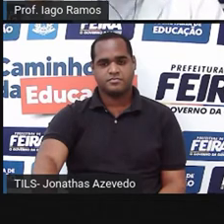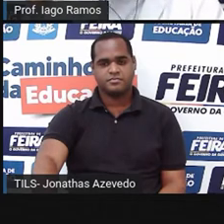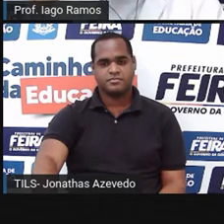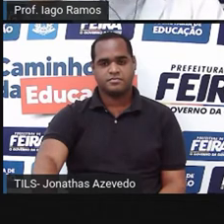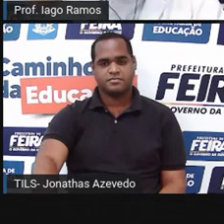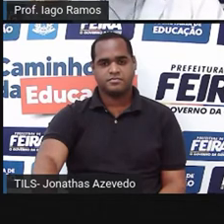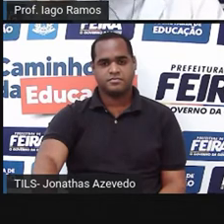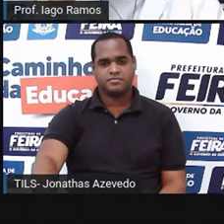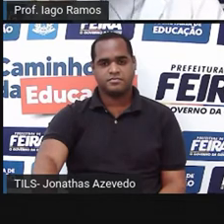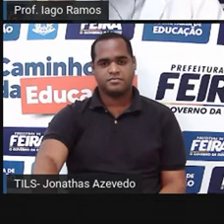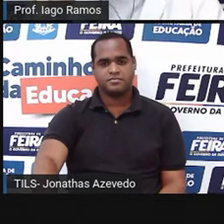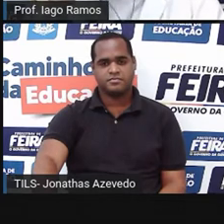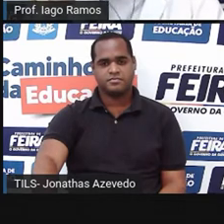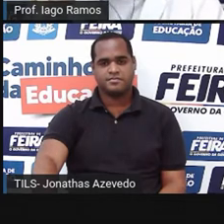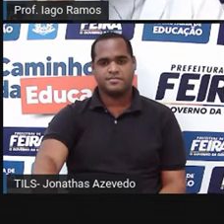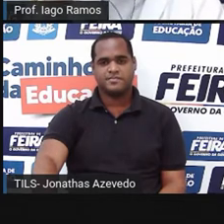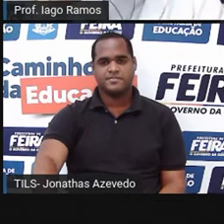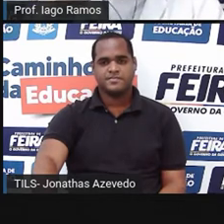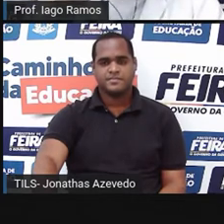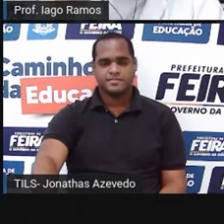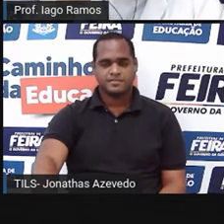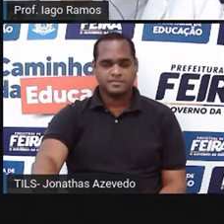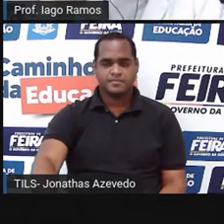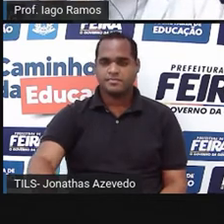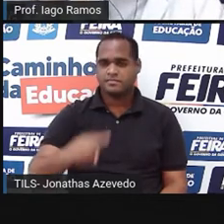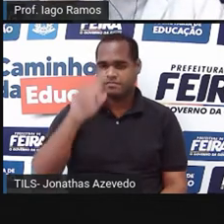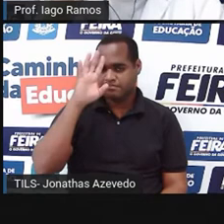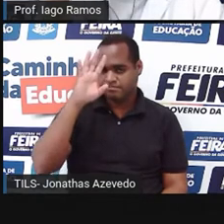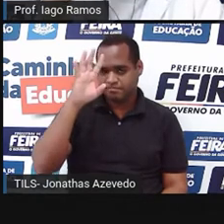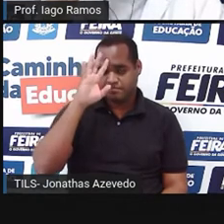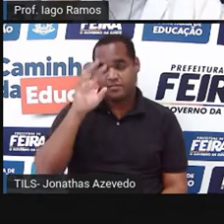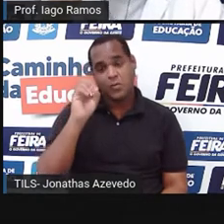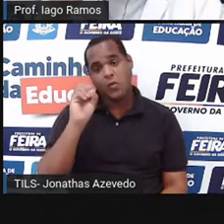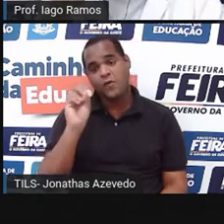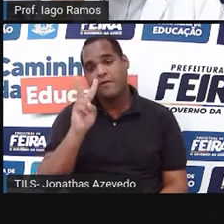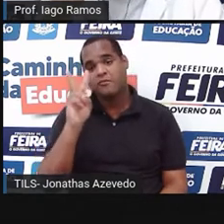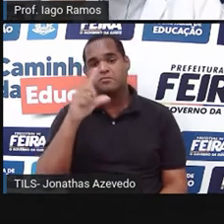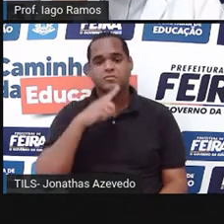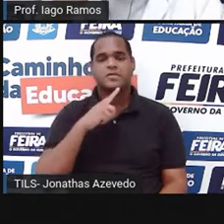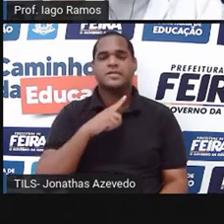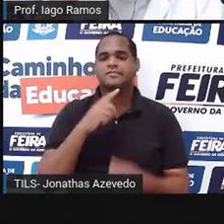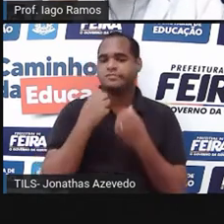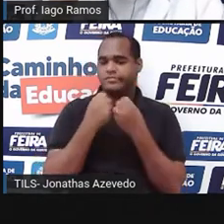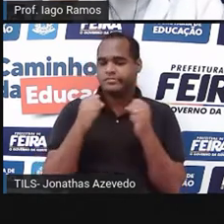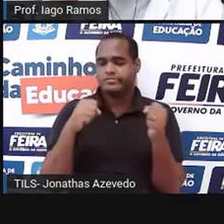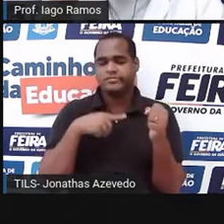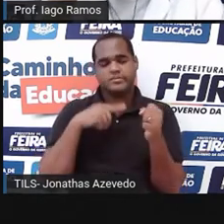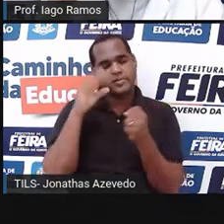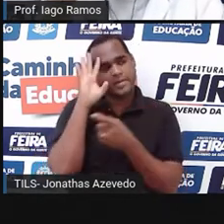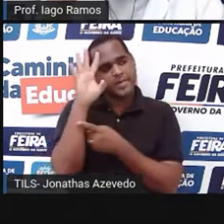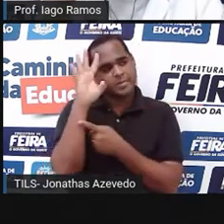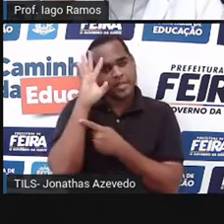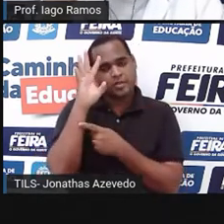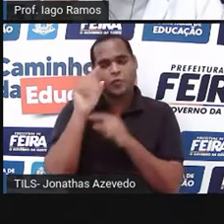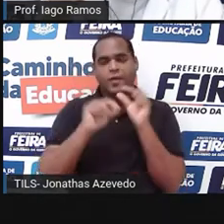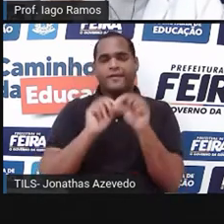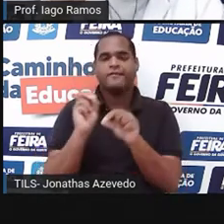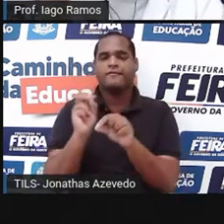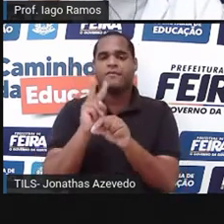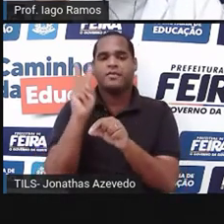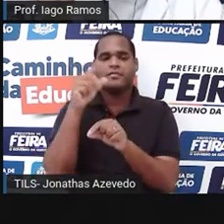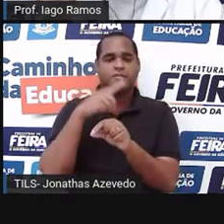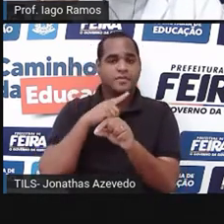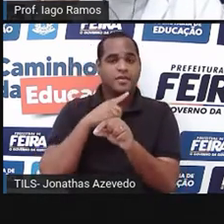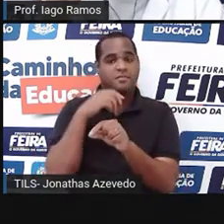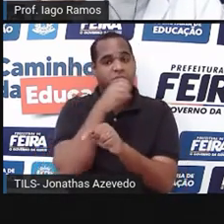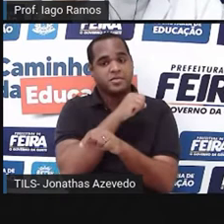Você pode tentar pensar em valores para as grandezas, tá? Você pode pensar em valores ali para